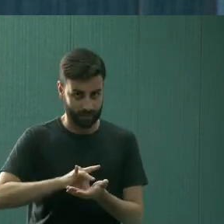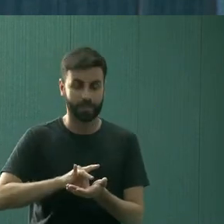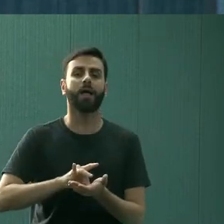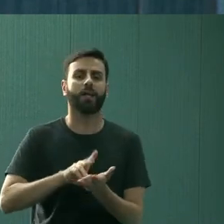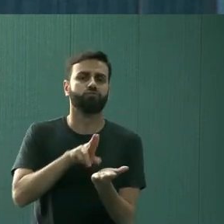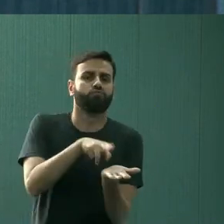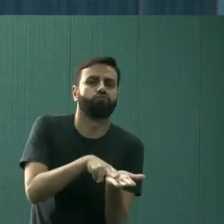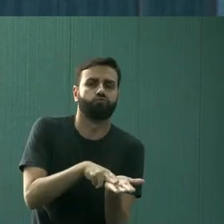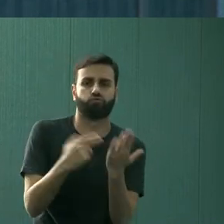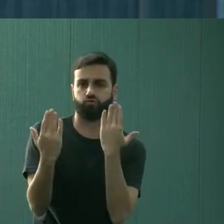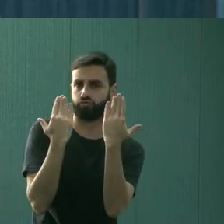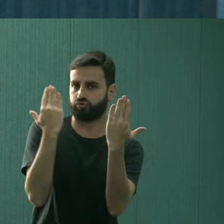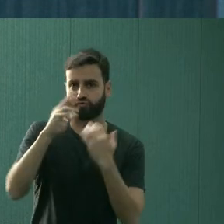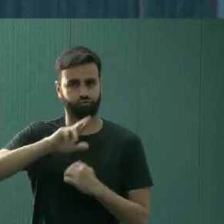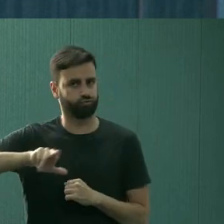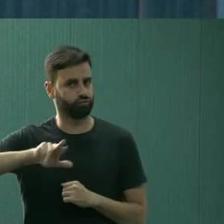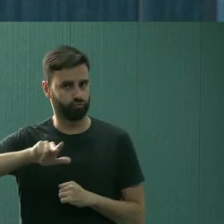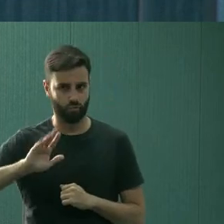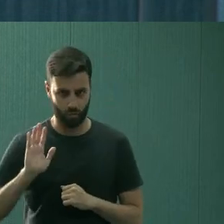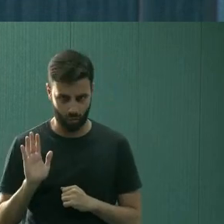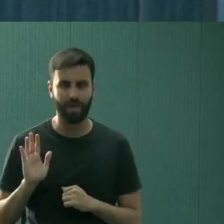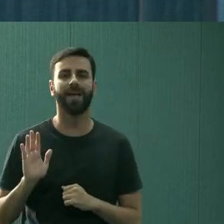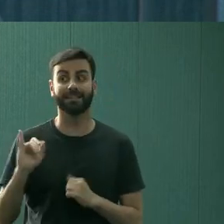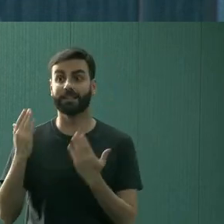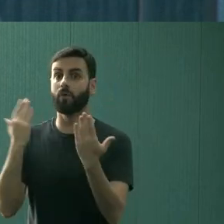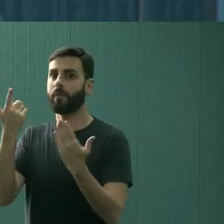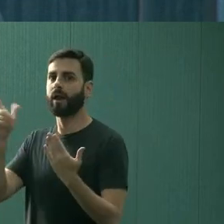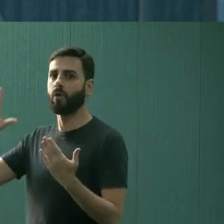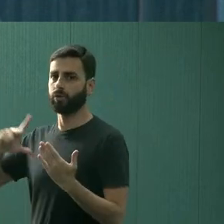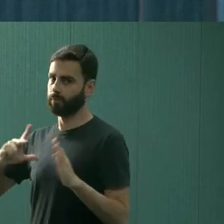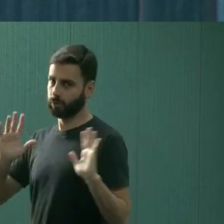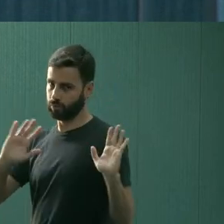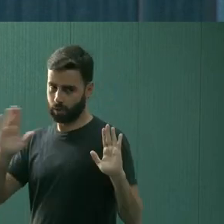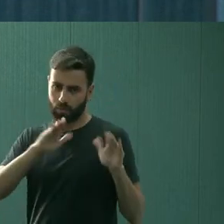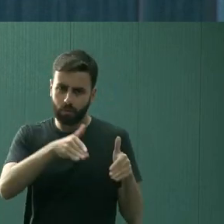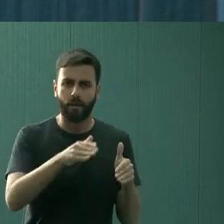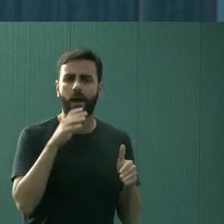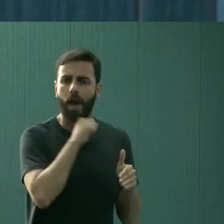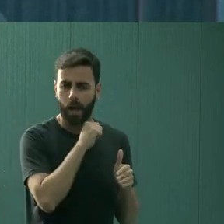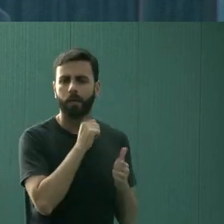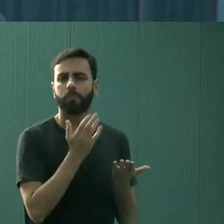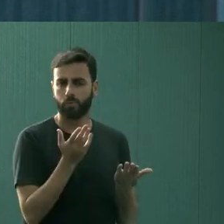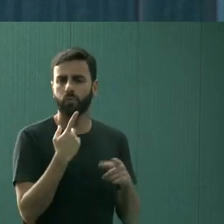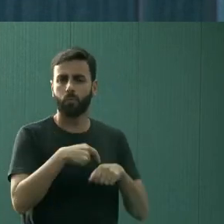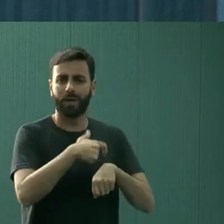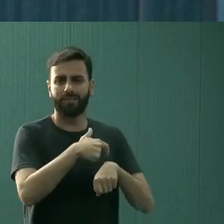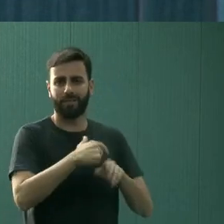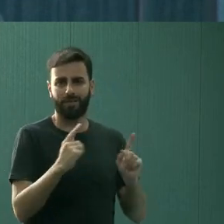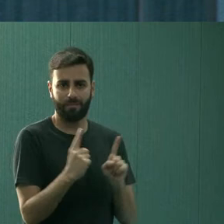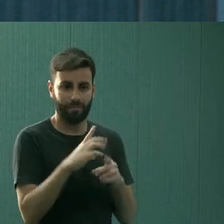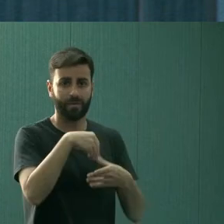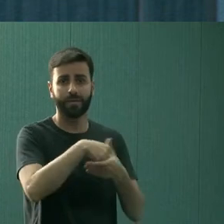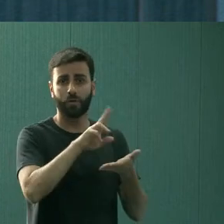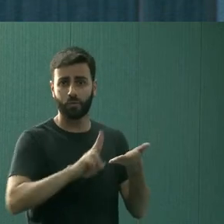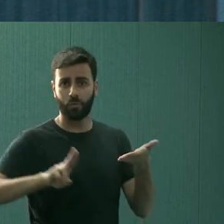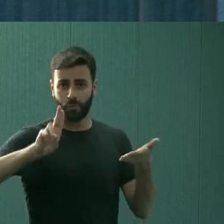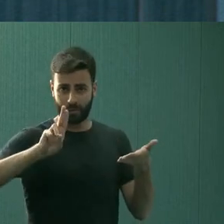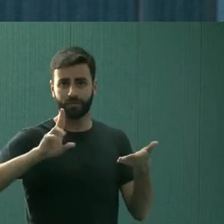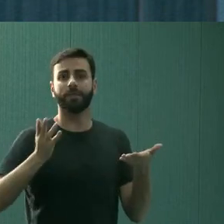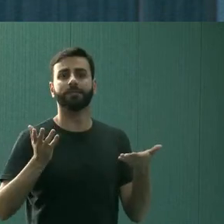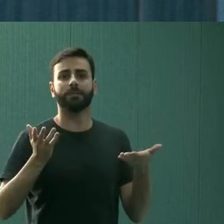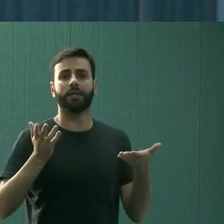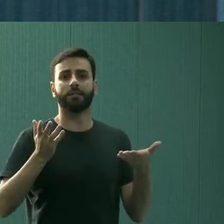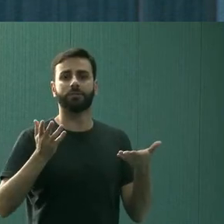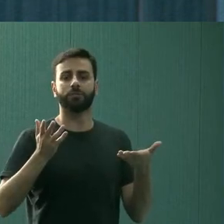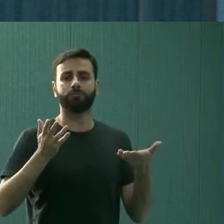longa no tempo, como se faz em consultórios particulares. Porque a gente está em uma instituição que funciona de